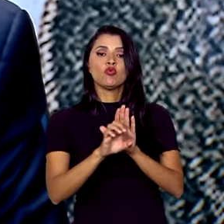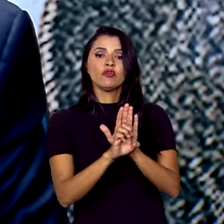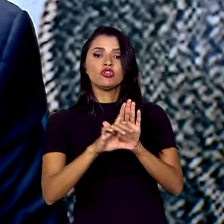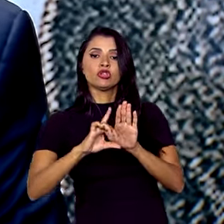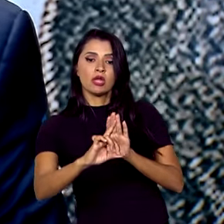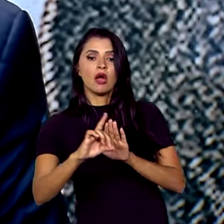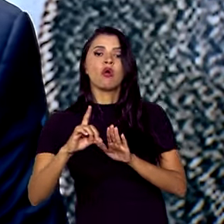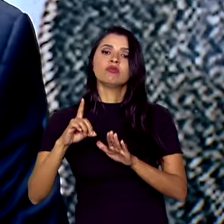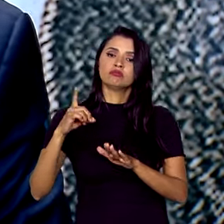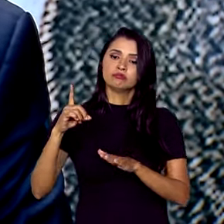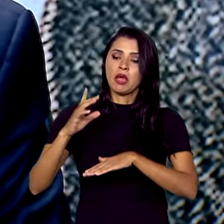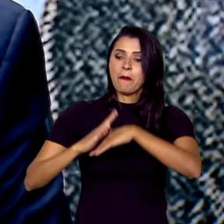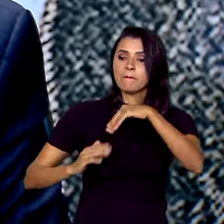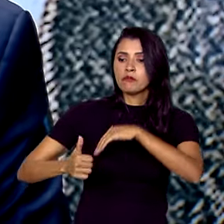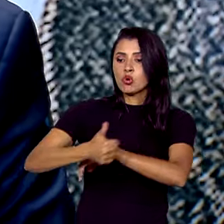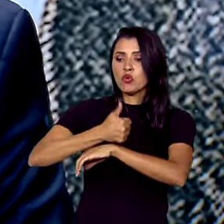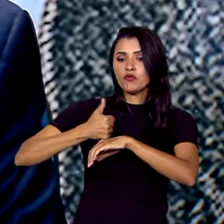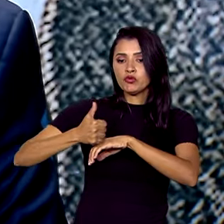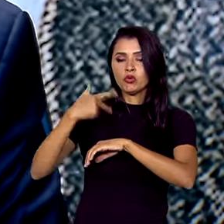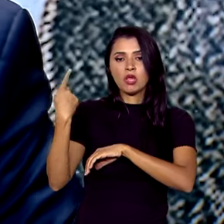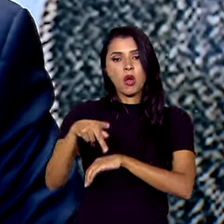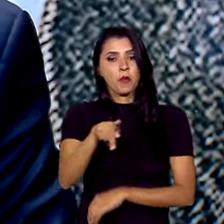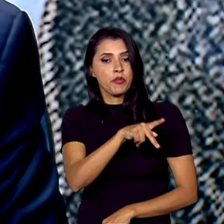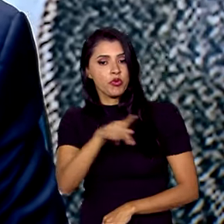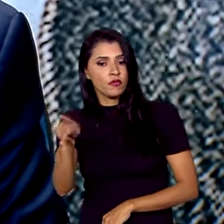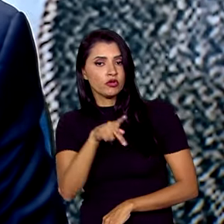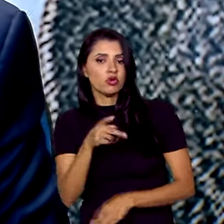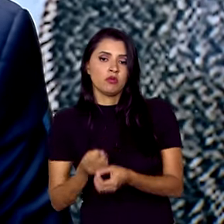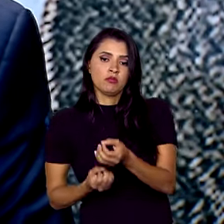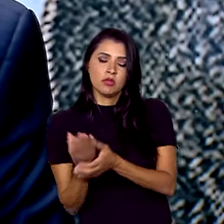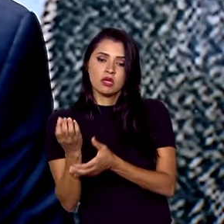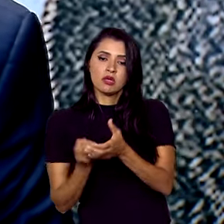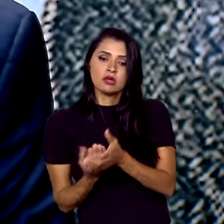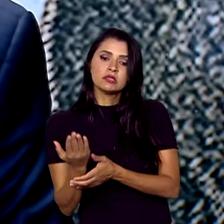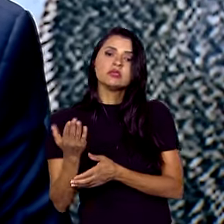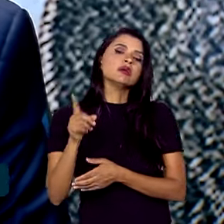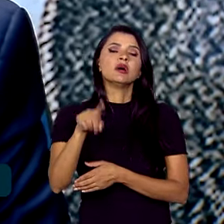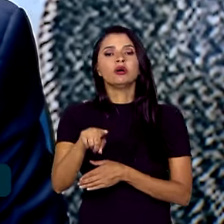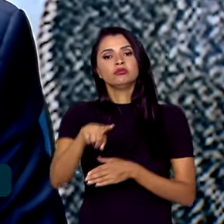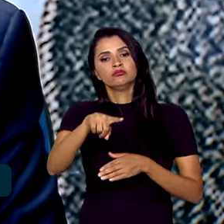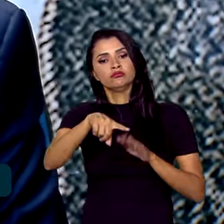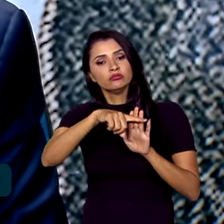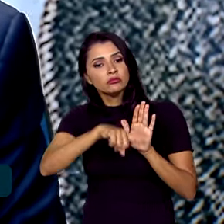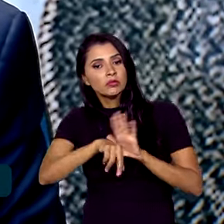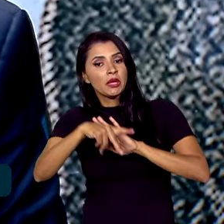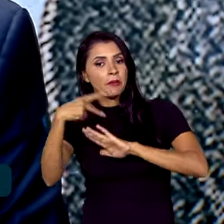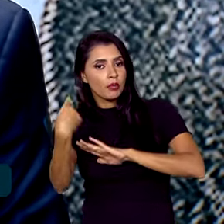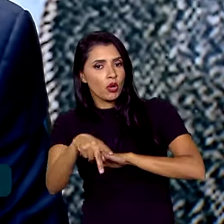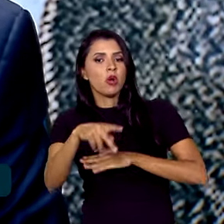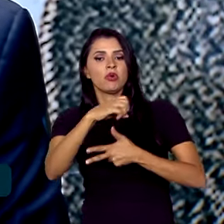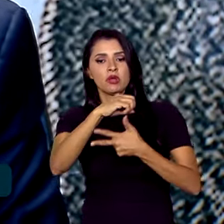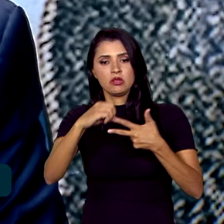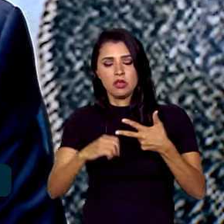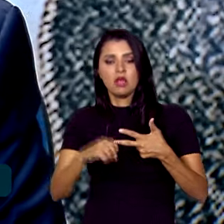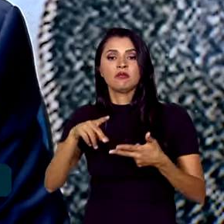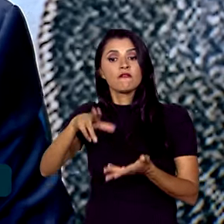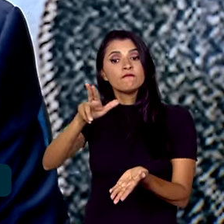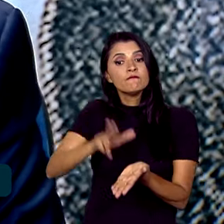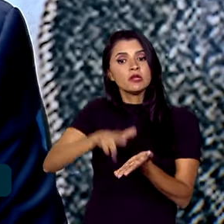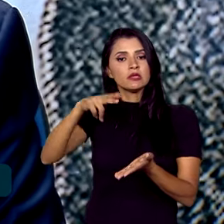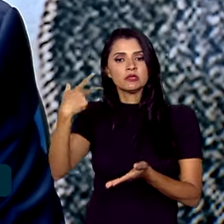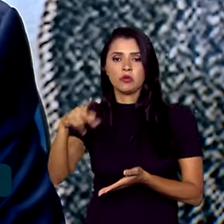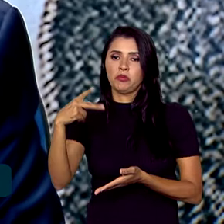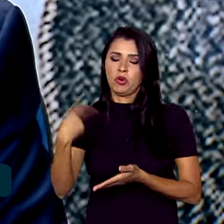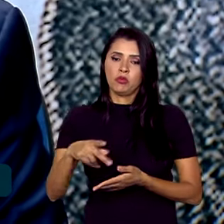de profissionais dependentes, professores, para a elaboração de itens do Enem e de validação dos